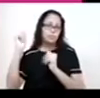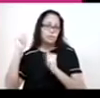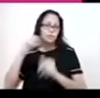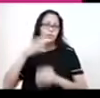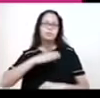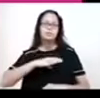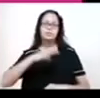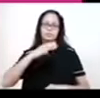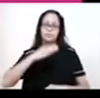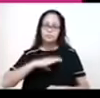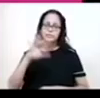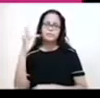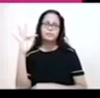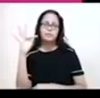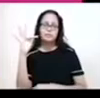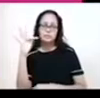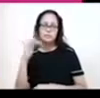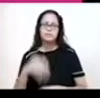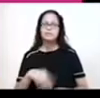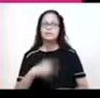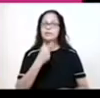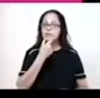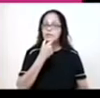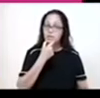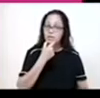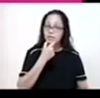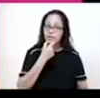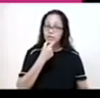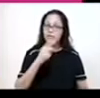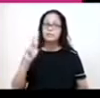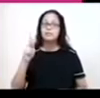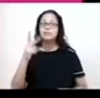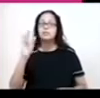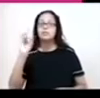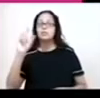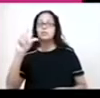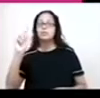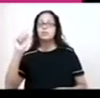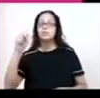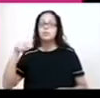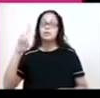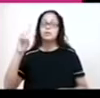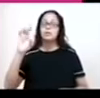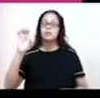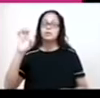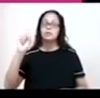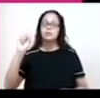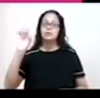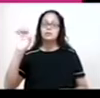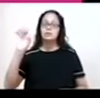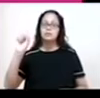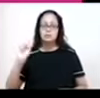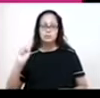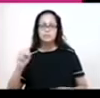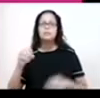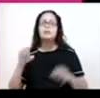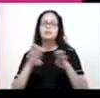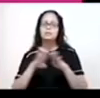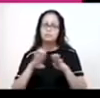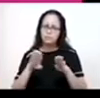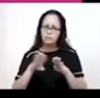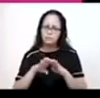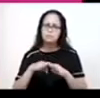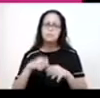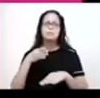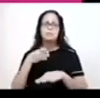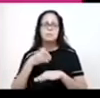portugueses e franceses. Os ingleses e holandeses, que não são povos de origem latina, eles também participaram do